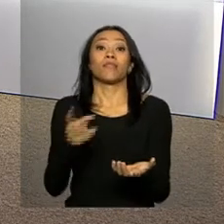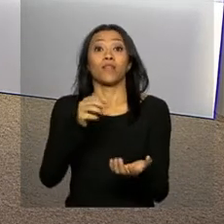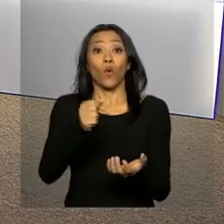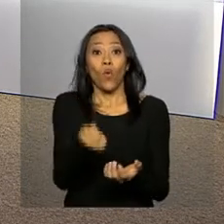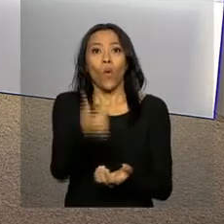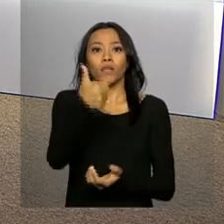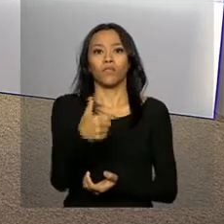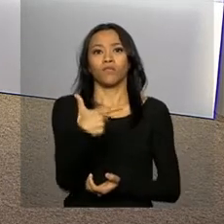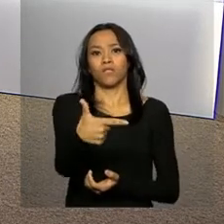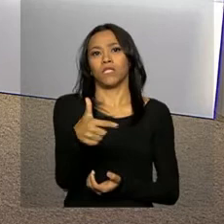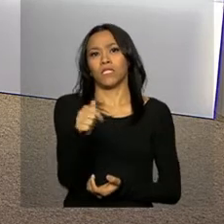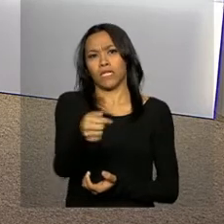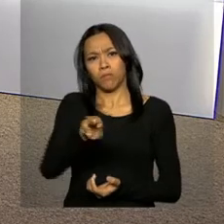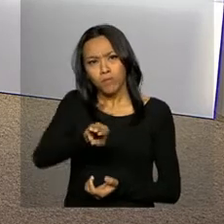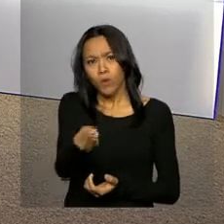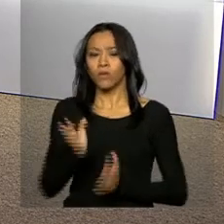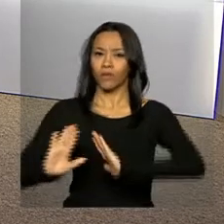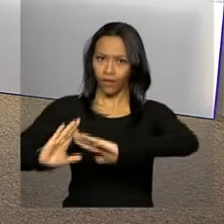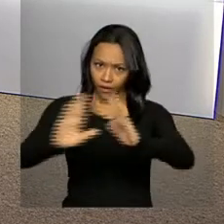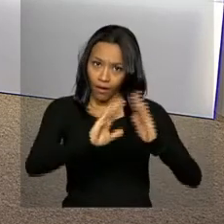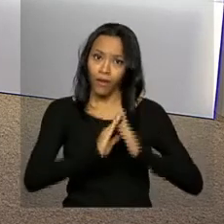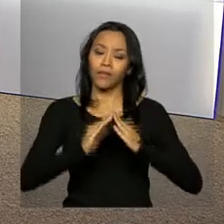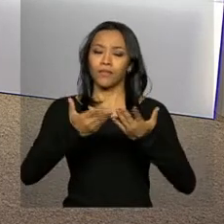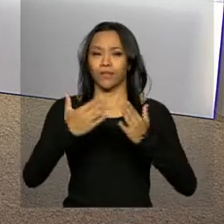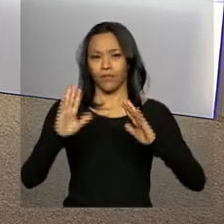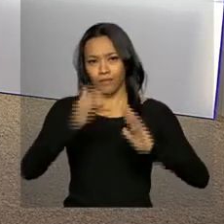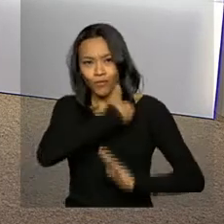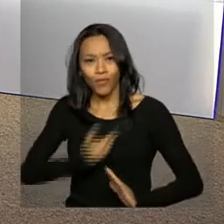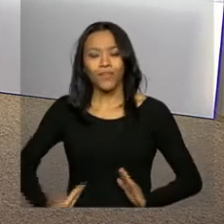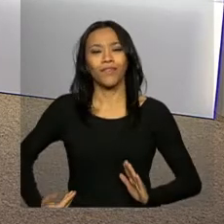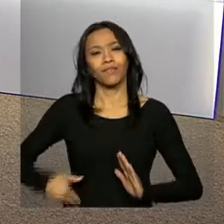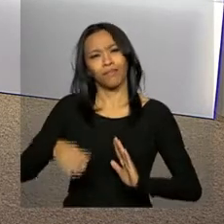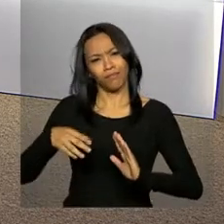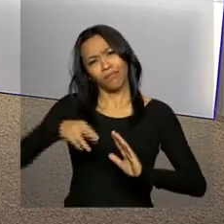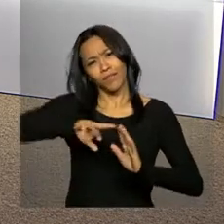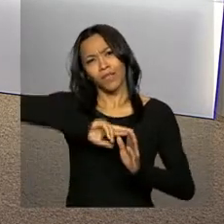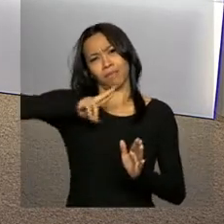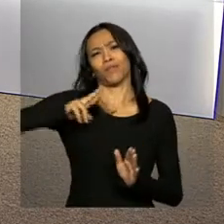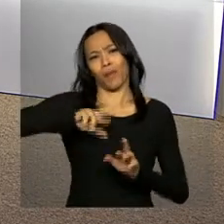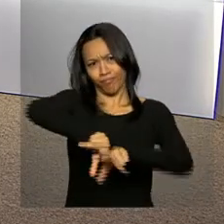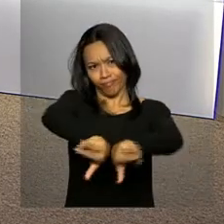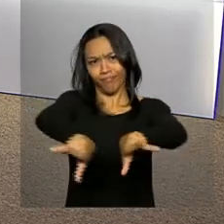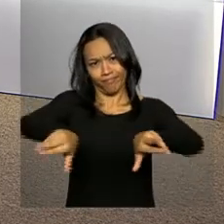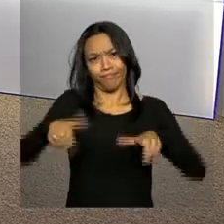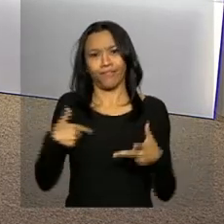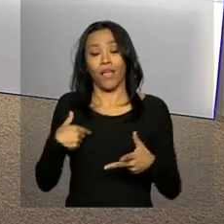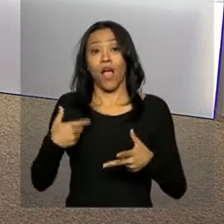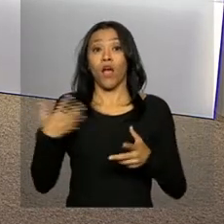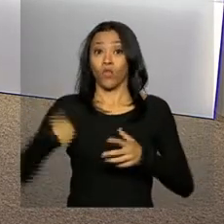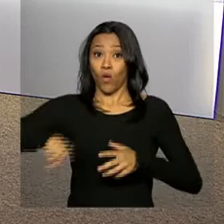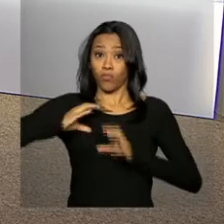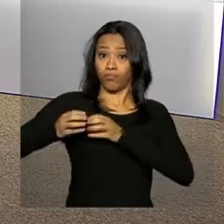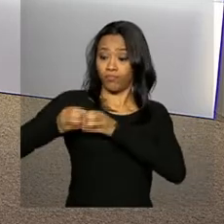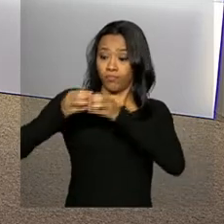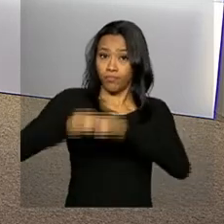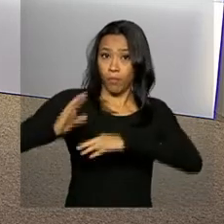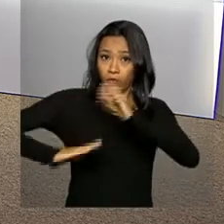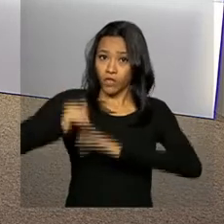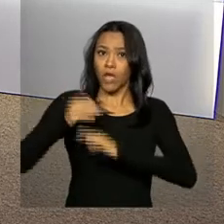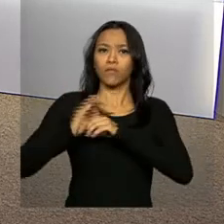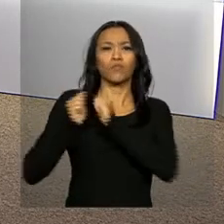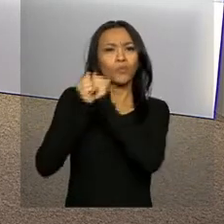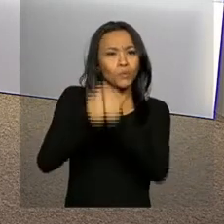27 milhões de domicílios, prédios públicos e comerciais. Nossa equipe acompanhou a visita de agentes de